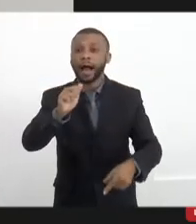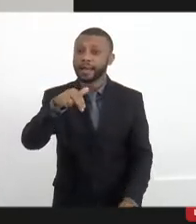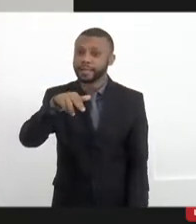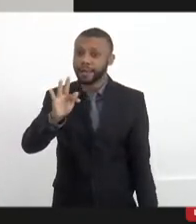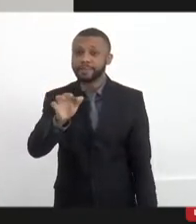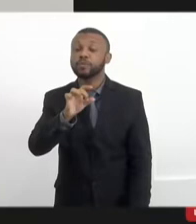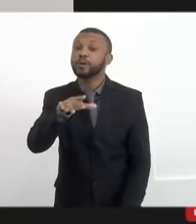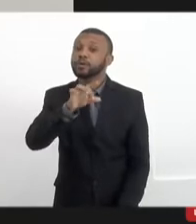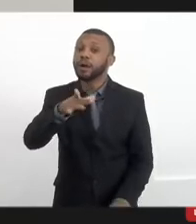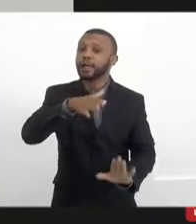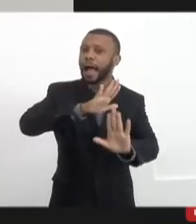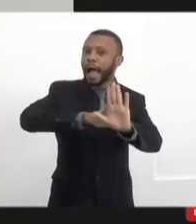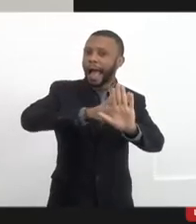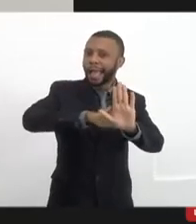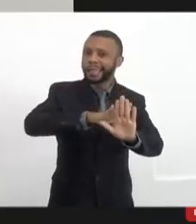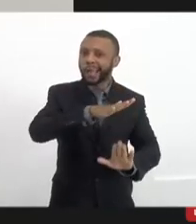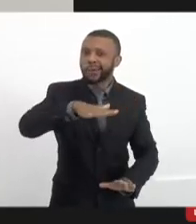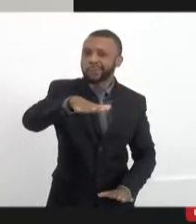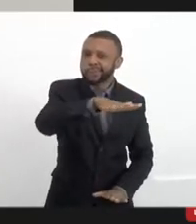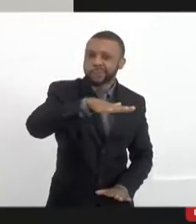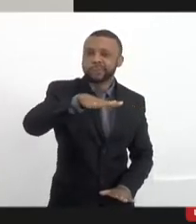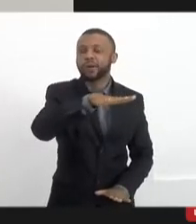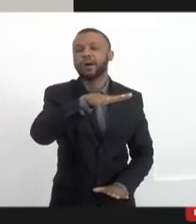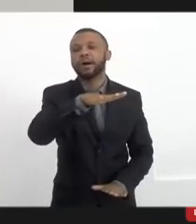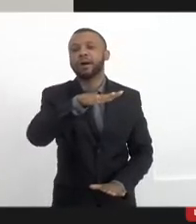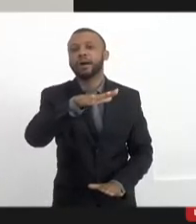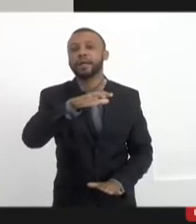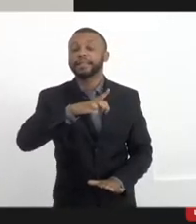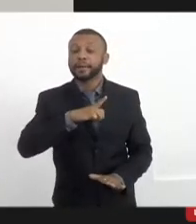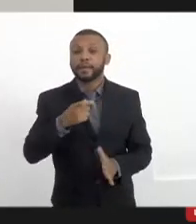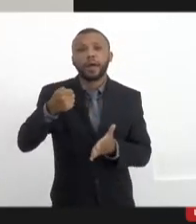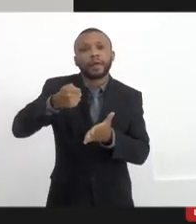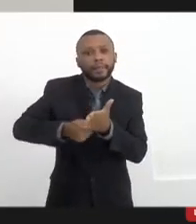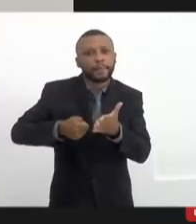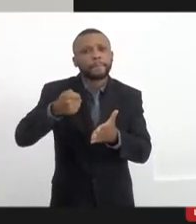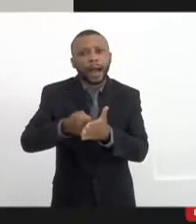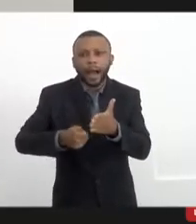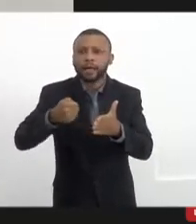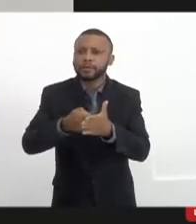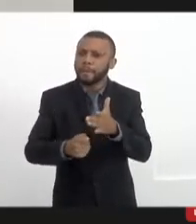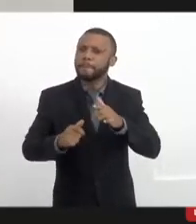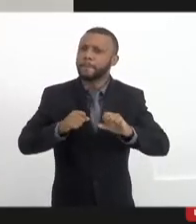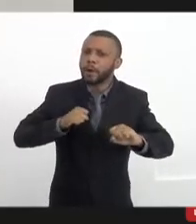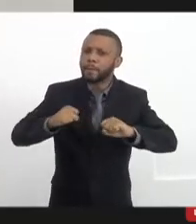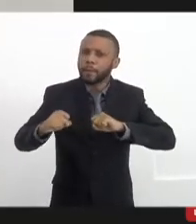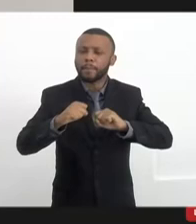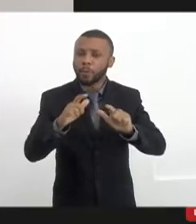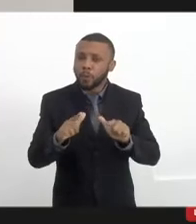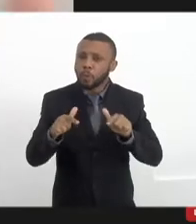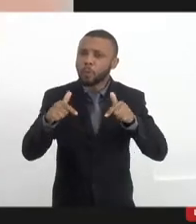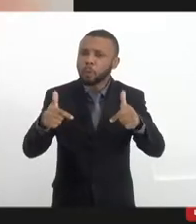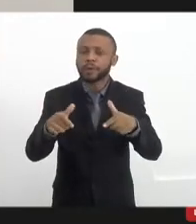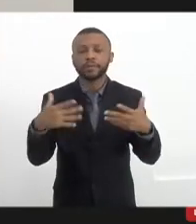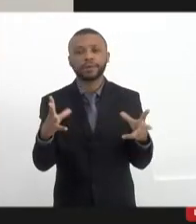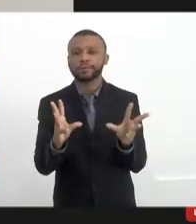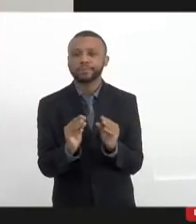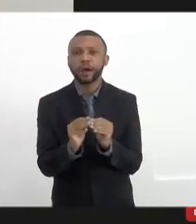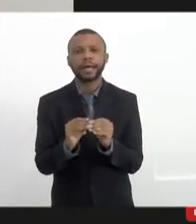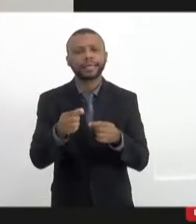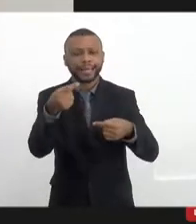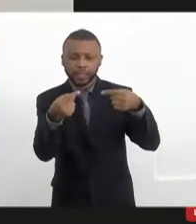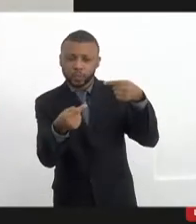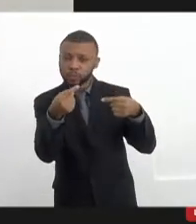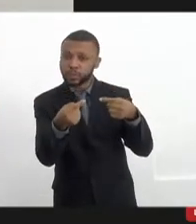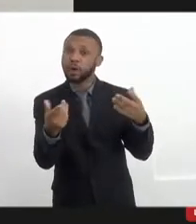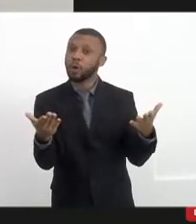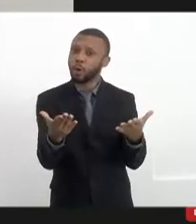o campo ideológico, nós queremos ir para o campo dos números, nós queremos ir para o embate, realmente, para poder ser ouvido. Então, assim, essa discussão de